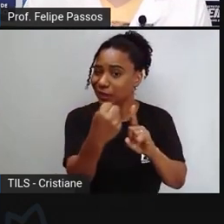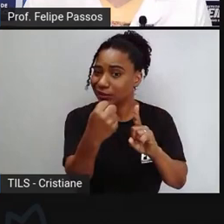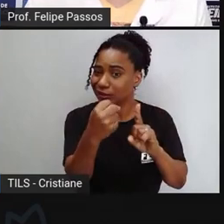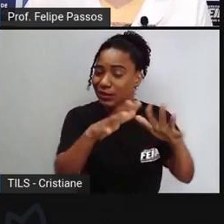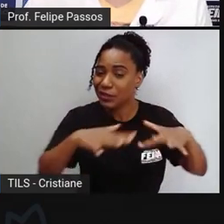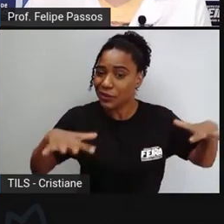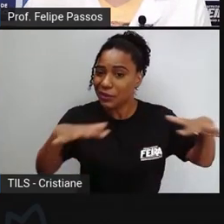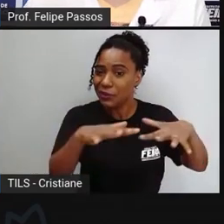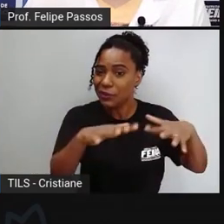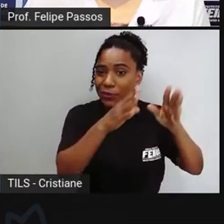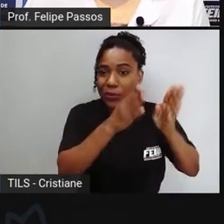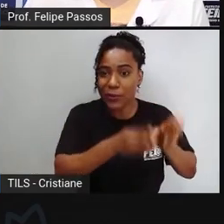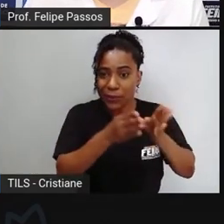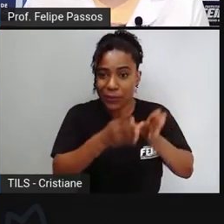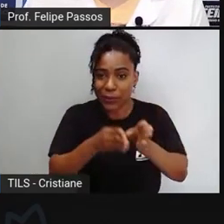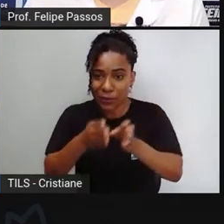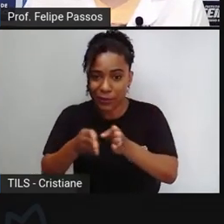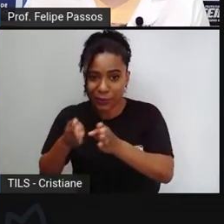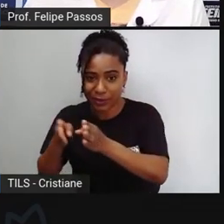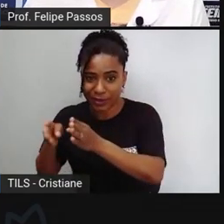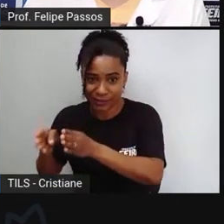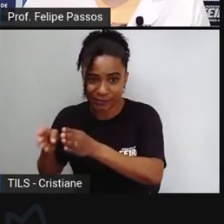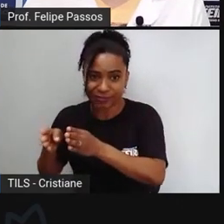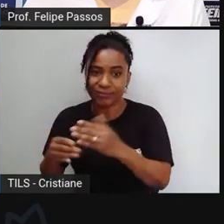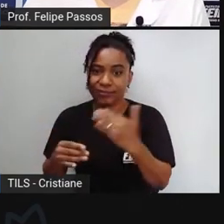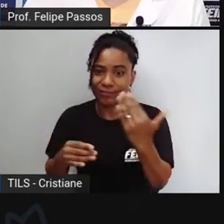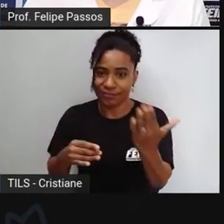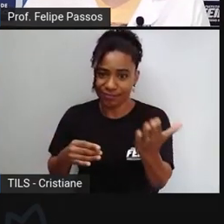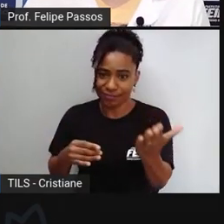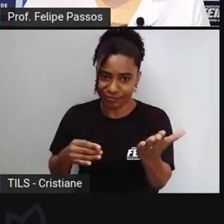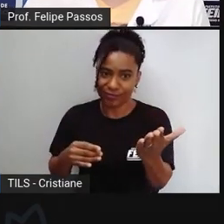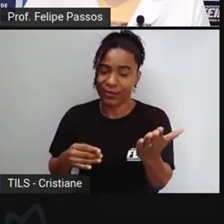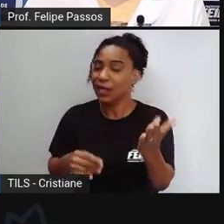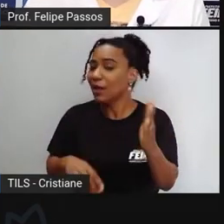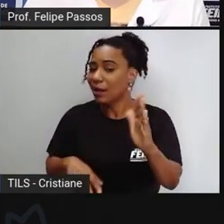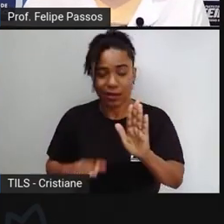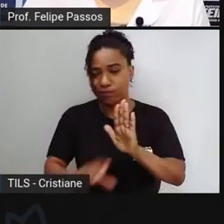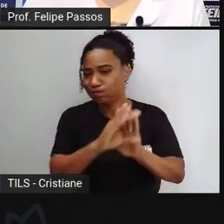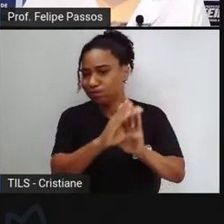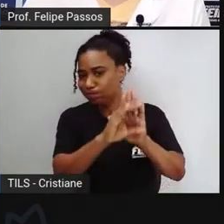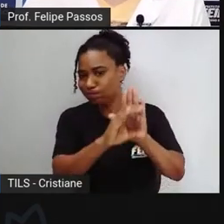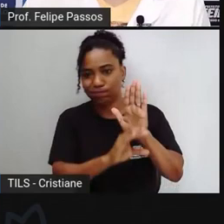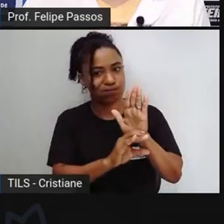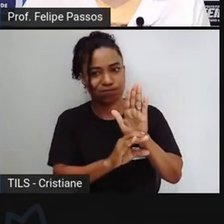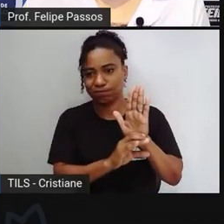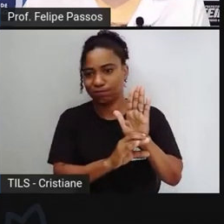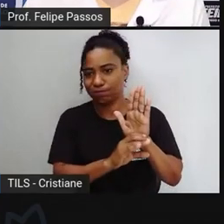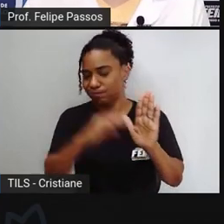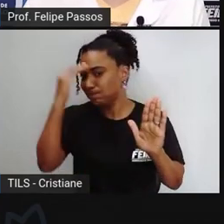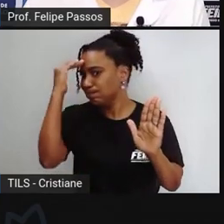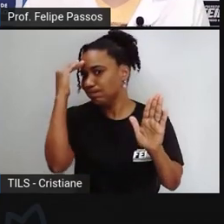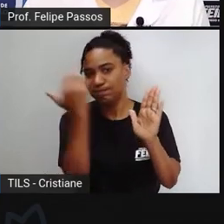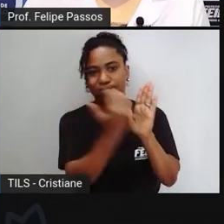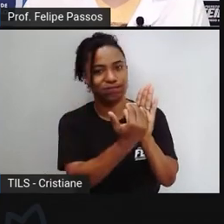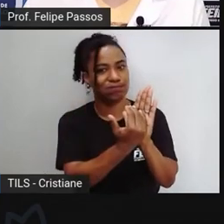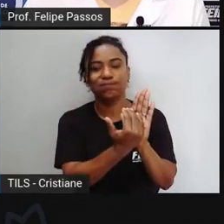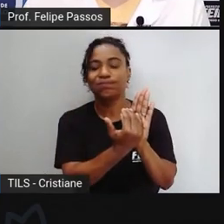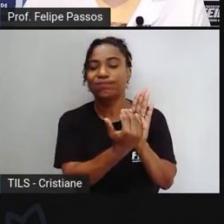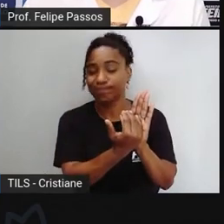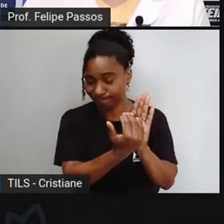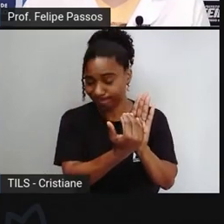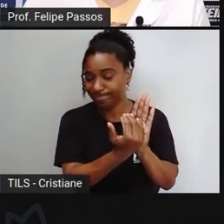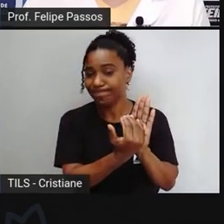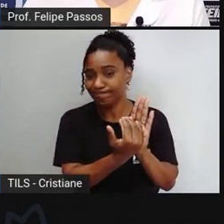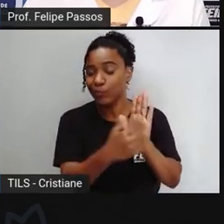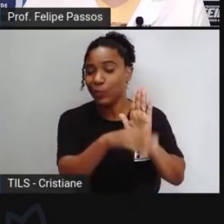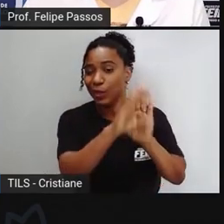E eu não me afasto da Constituição Federal do Brasil em relação